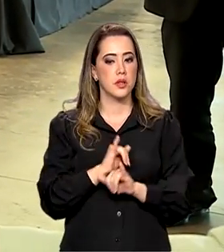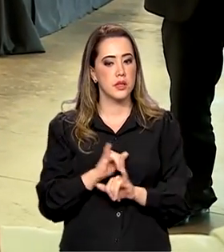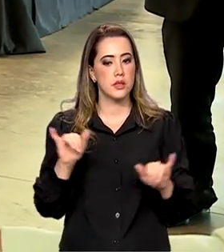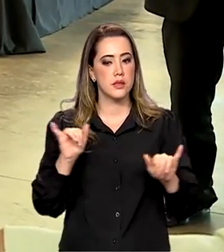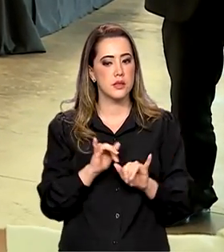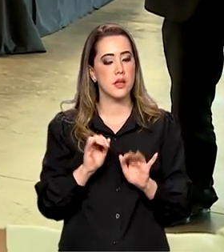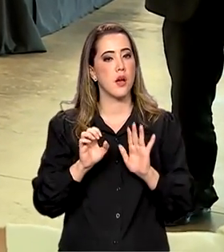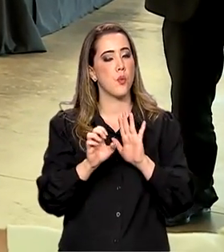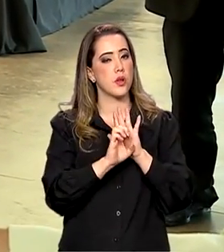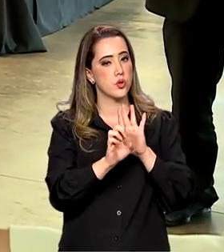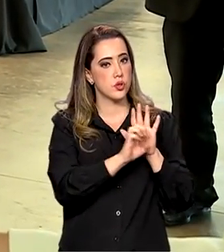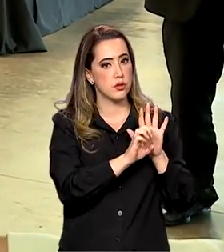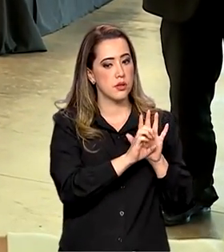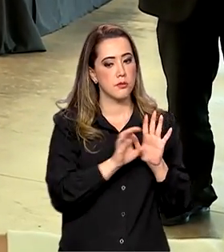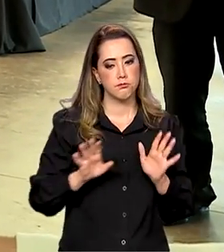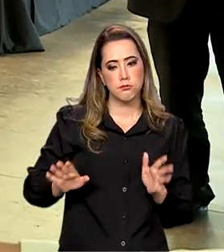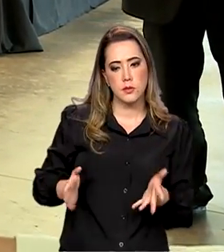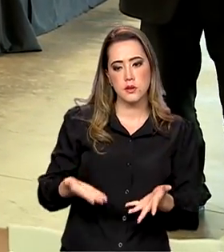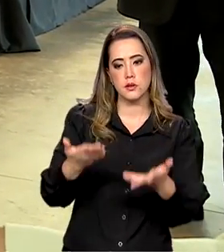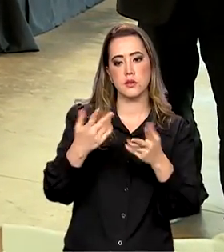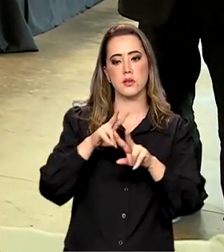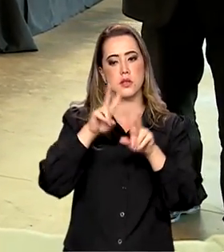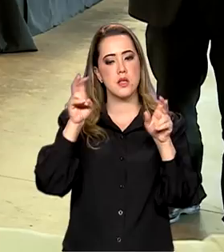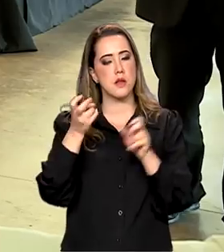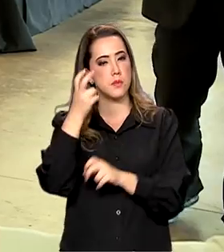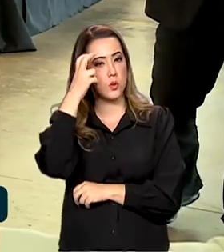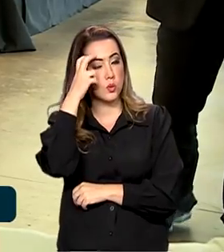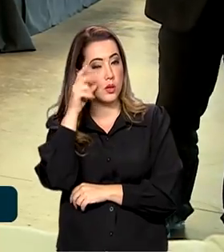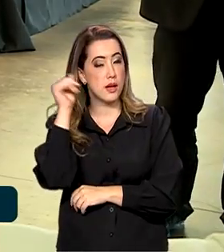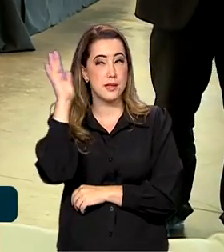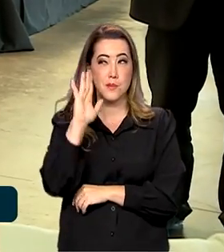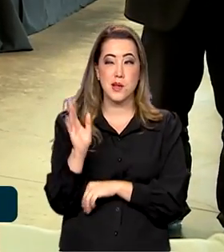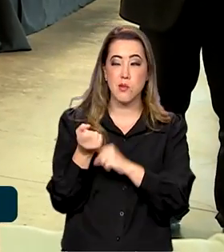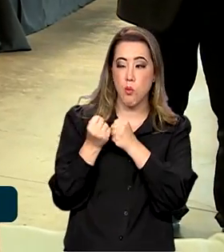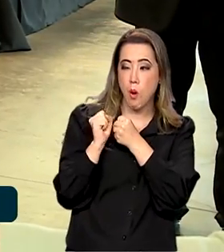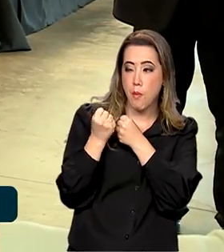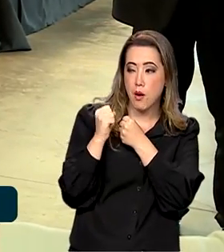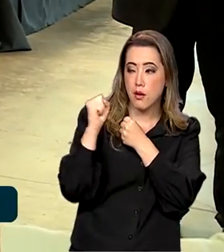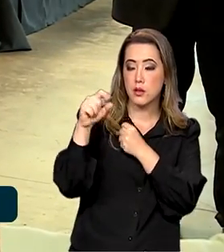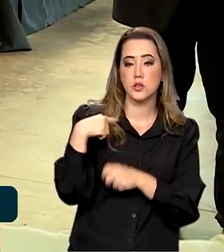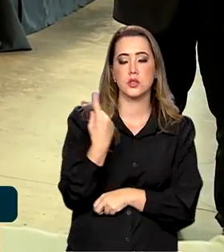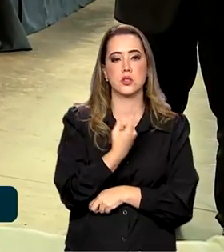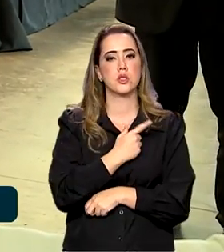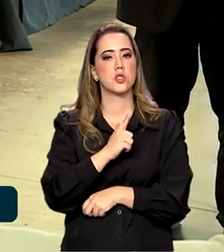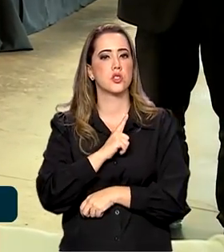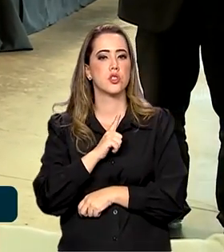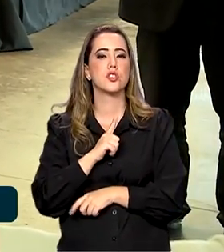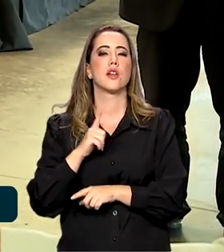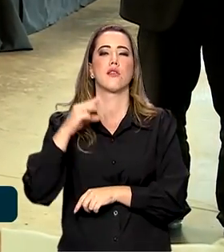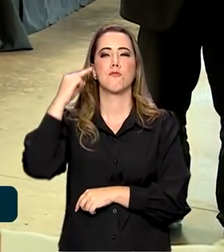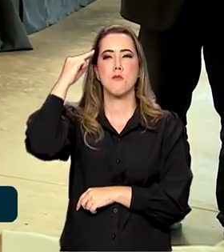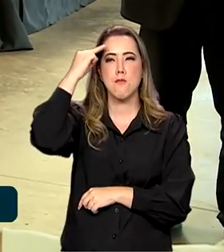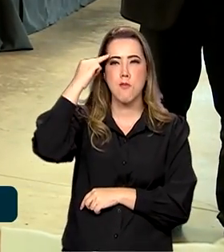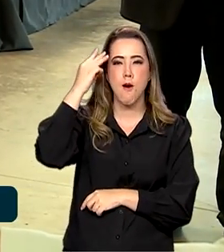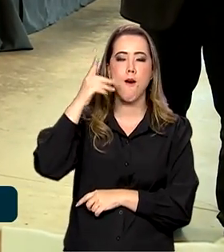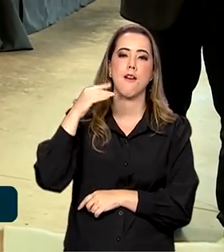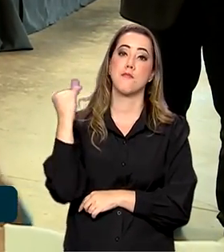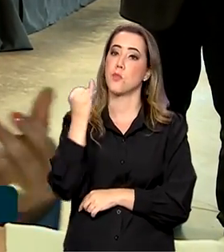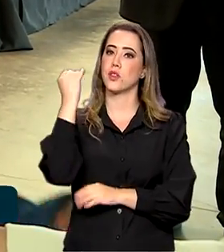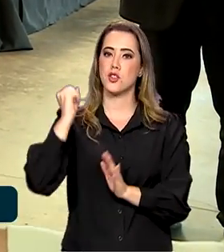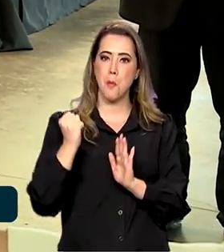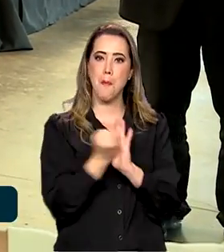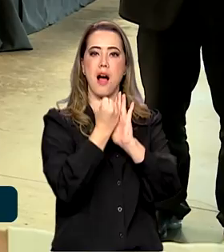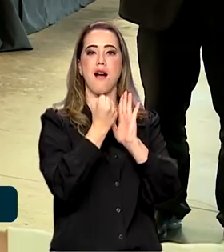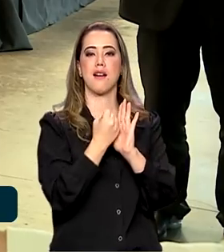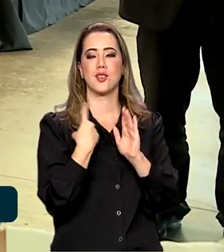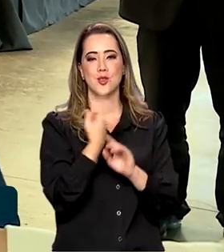editais que vão atender as manifestações culturais, esse Brasil imenso que nós temos com tanta memória e essa memória imaterial, que traz